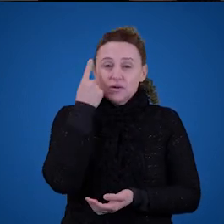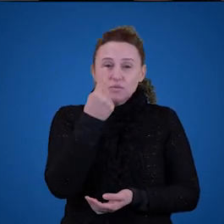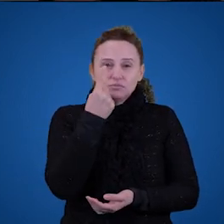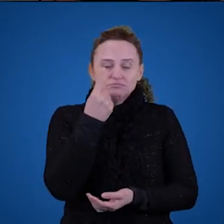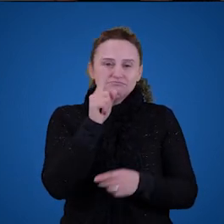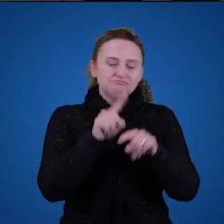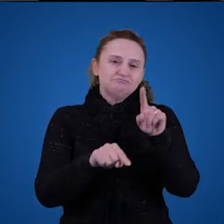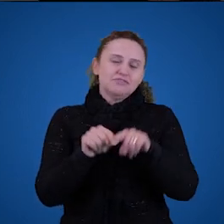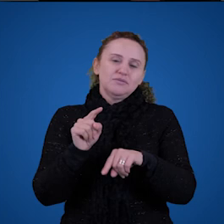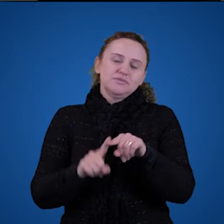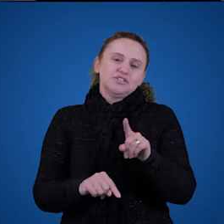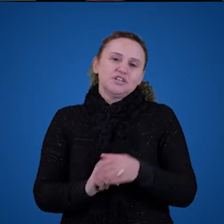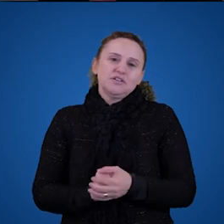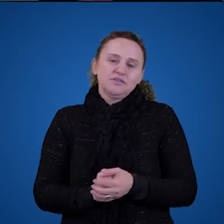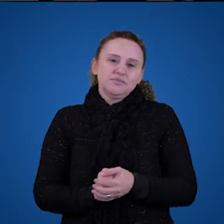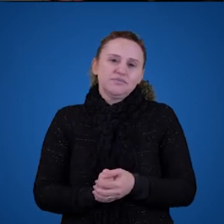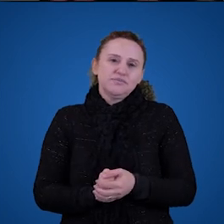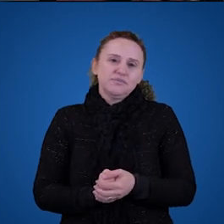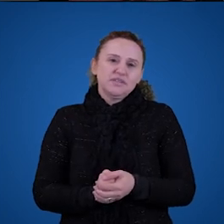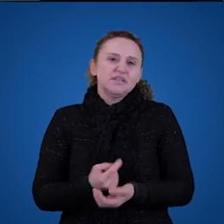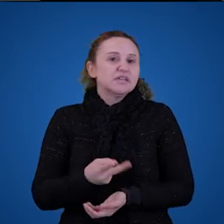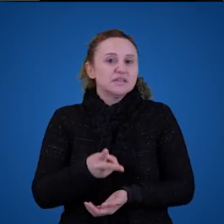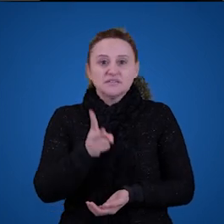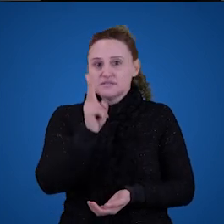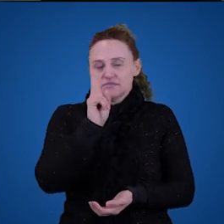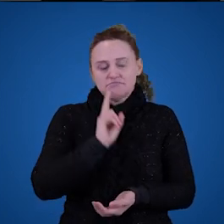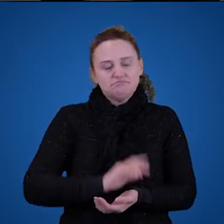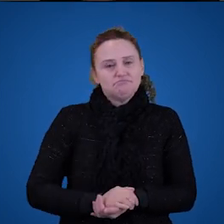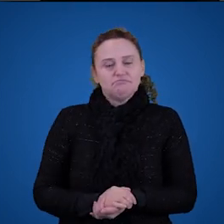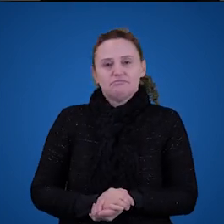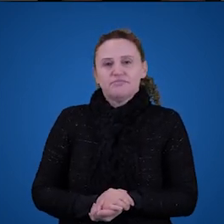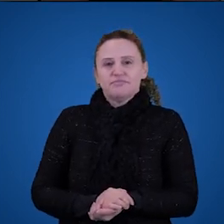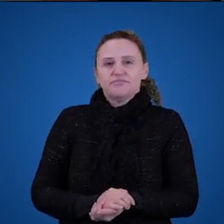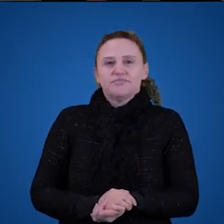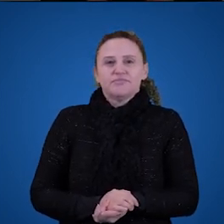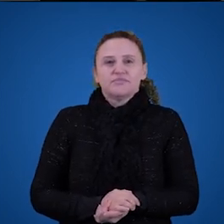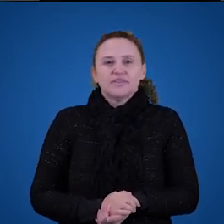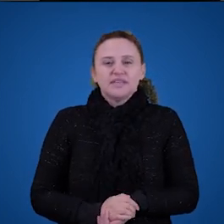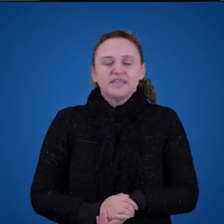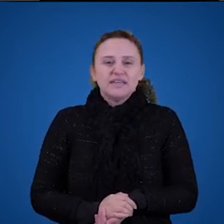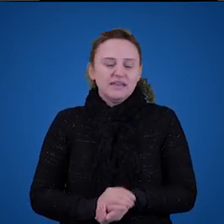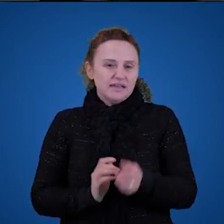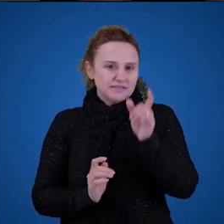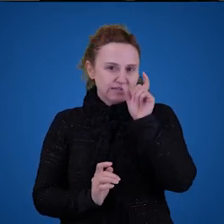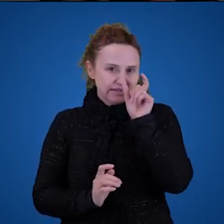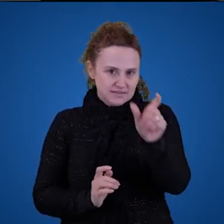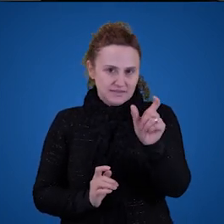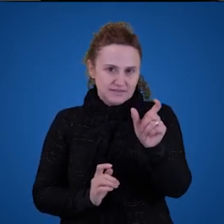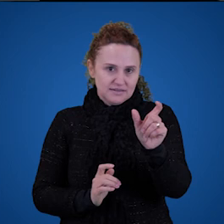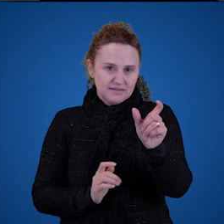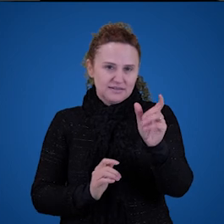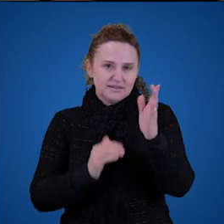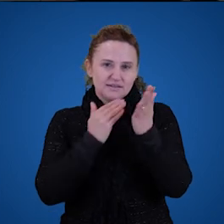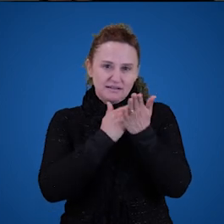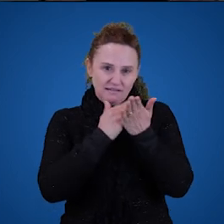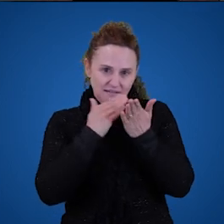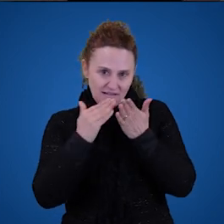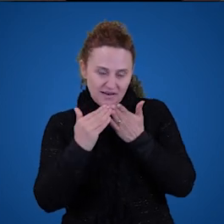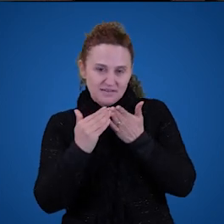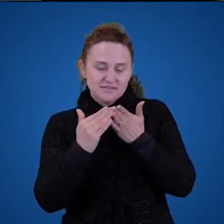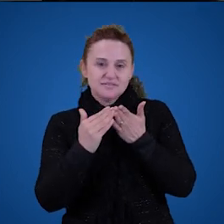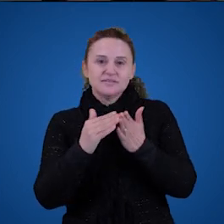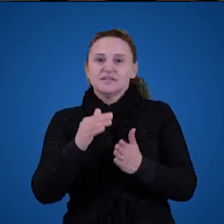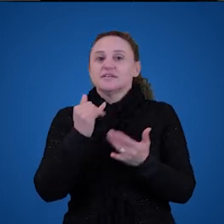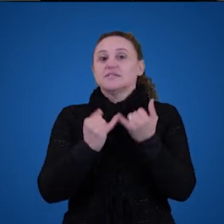um objeto. Eu, no caso. E assim por diante. E essa classe de palavras, dos termos singulares, parece